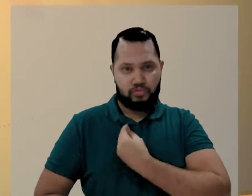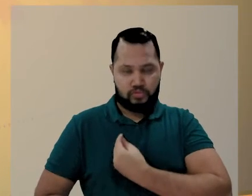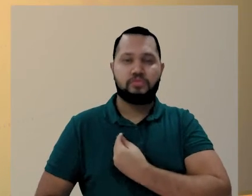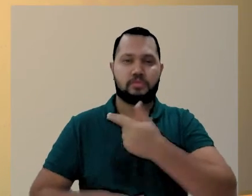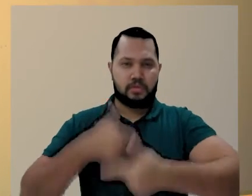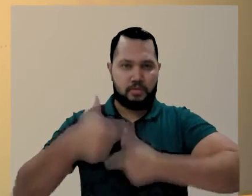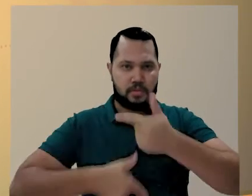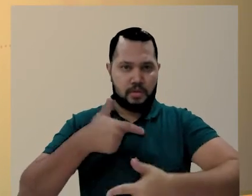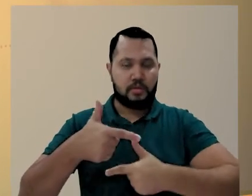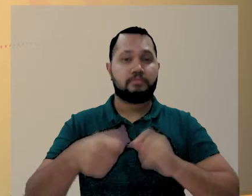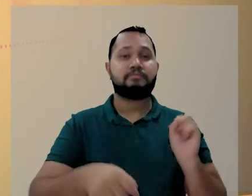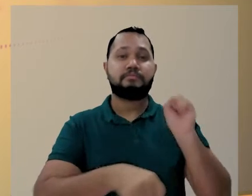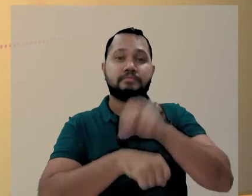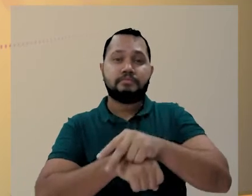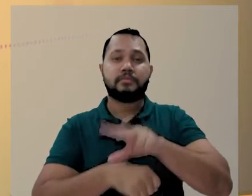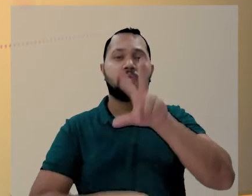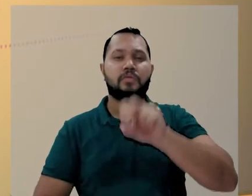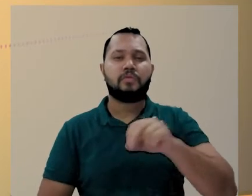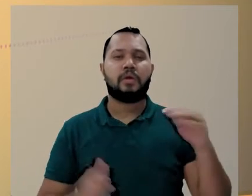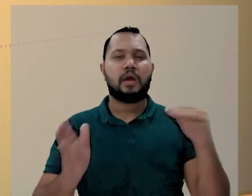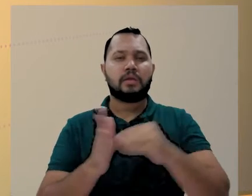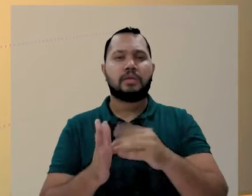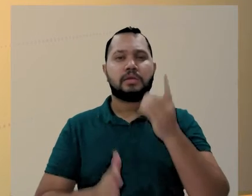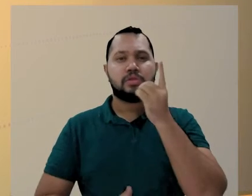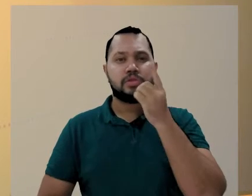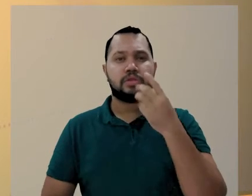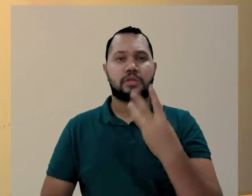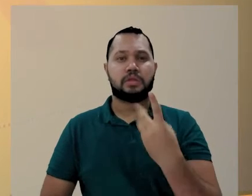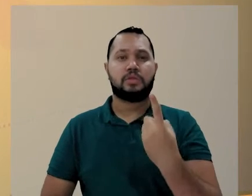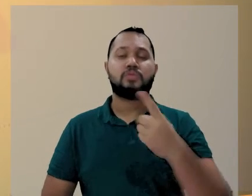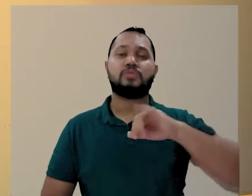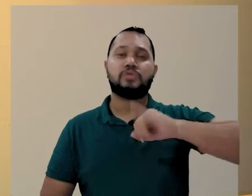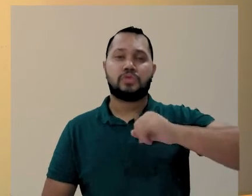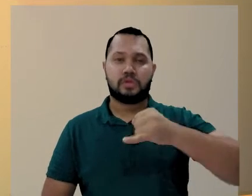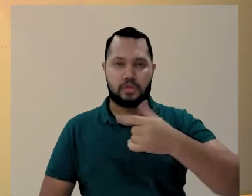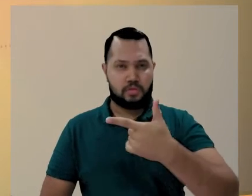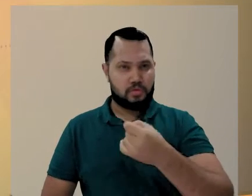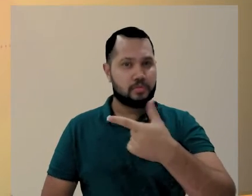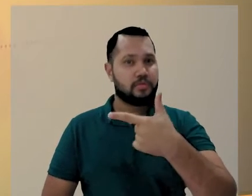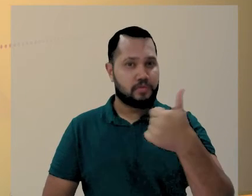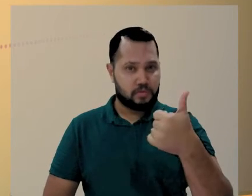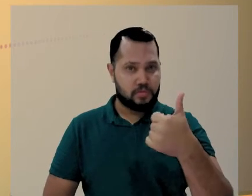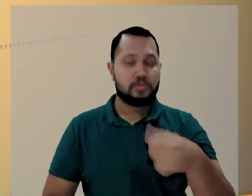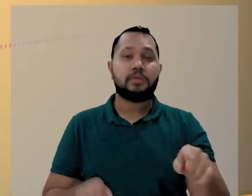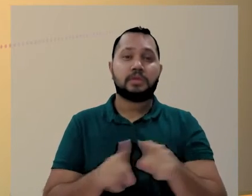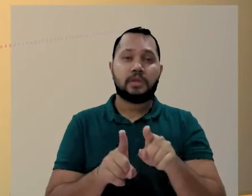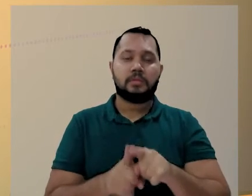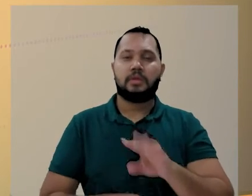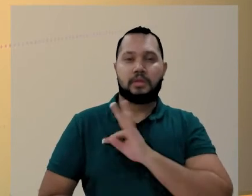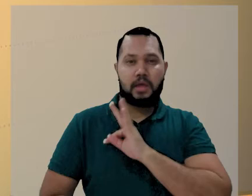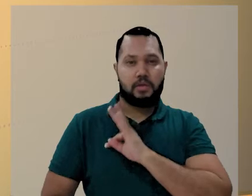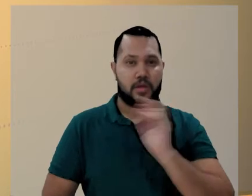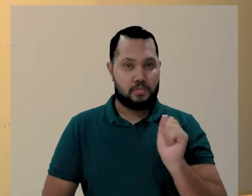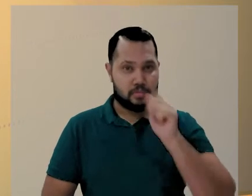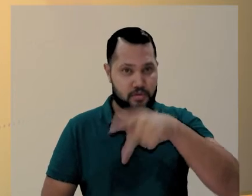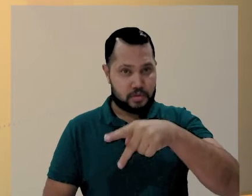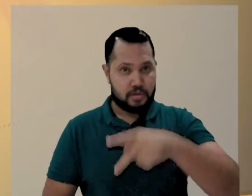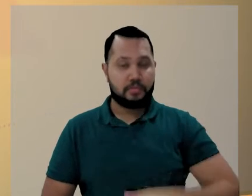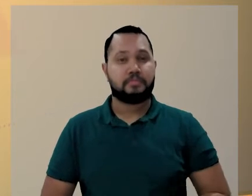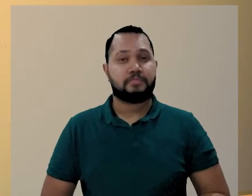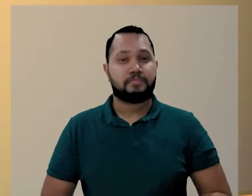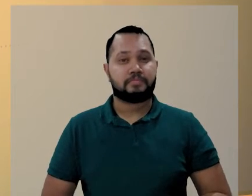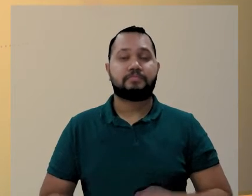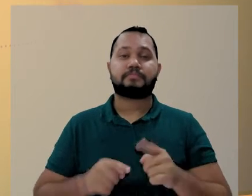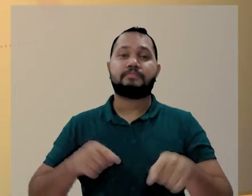Técnico-administrativos em educação ativos, admitidos até 31 de janeiro de 2021